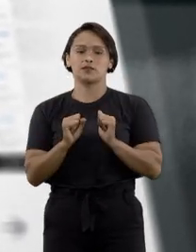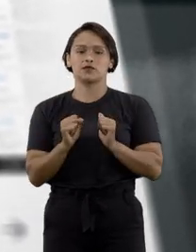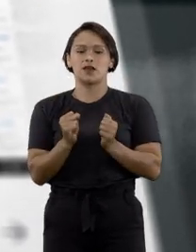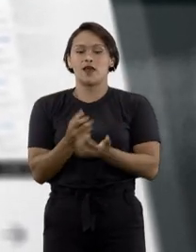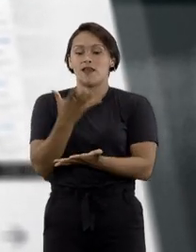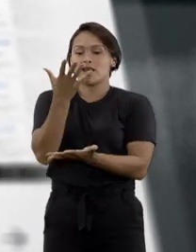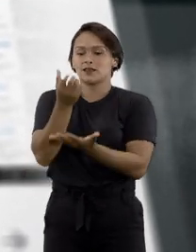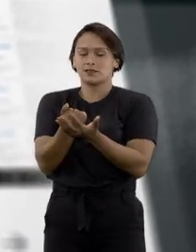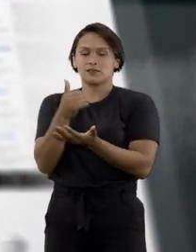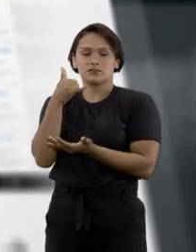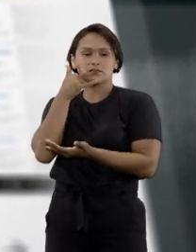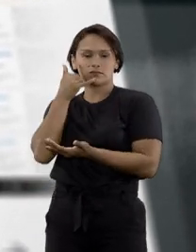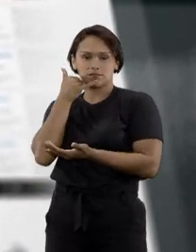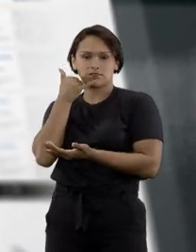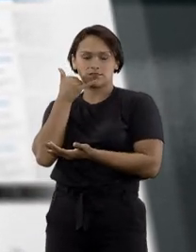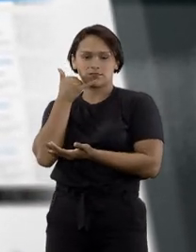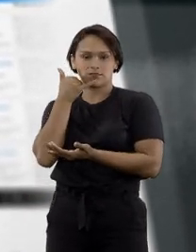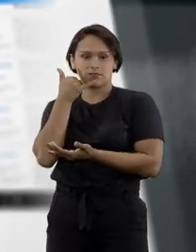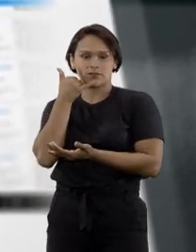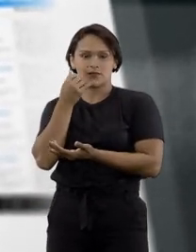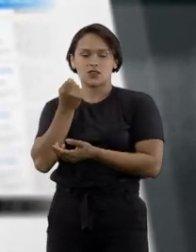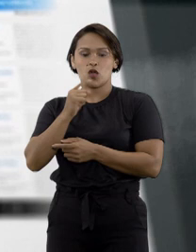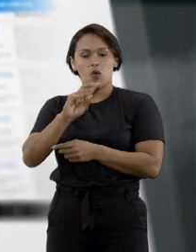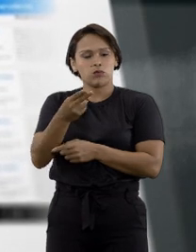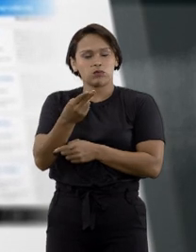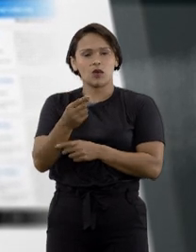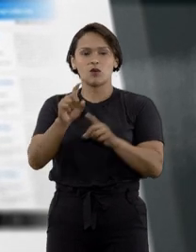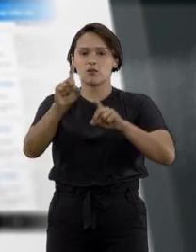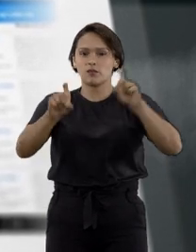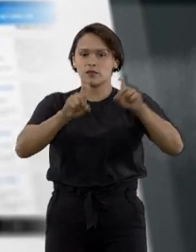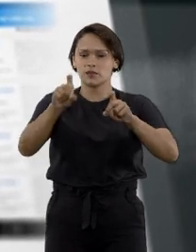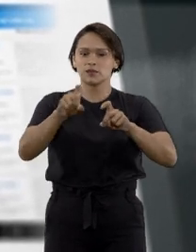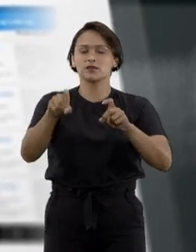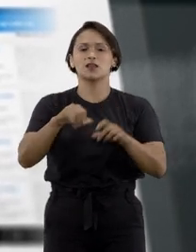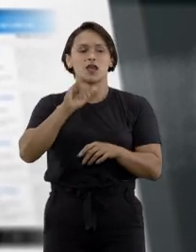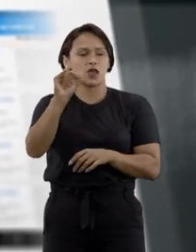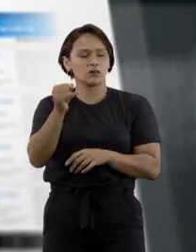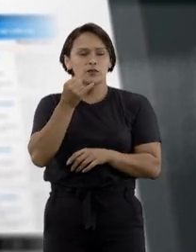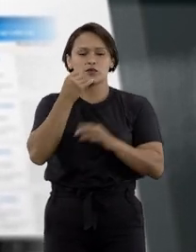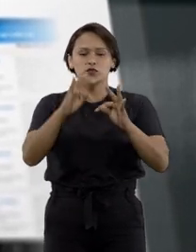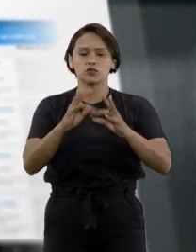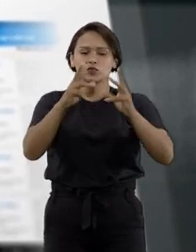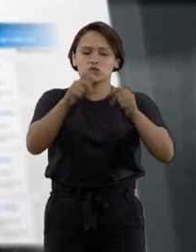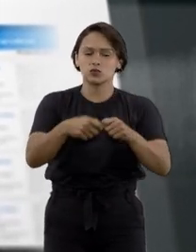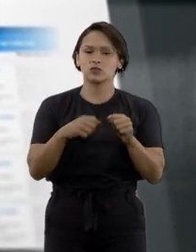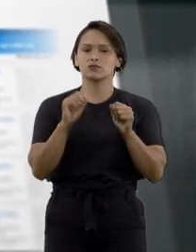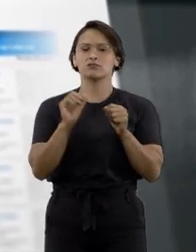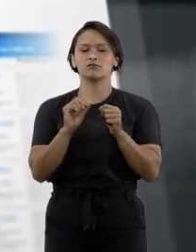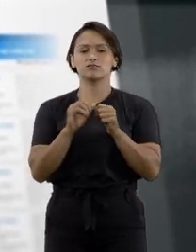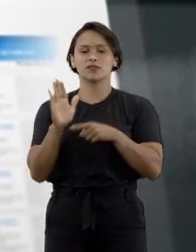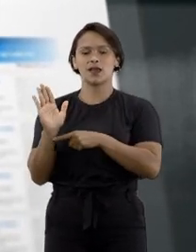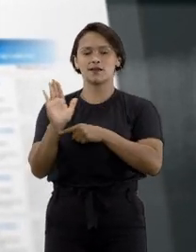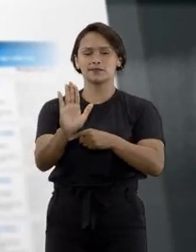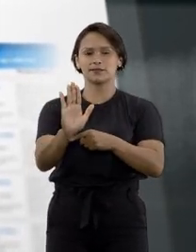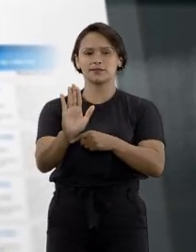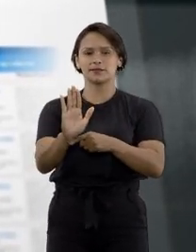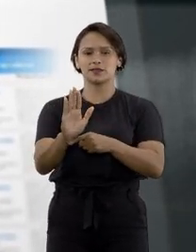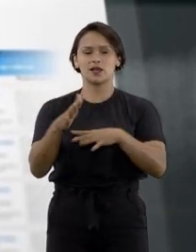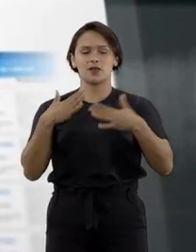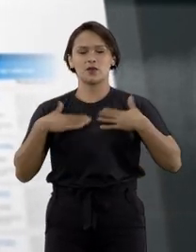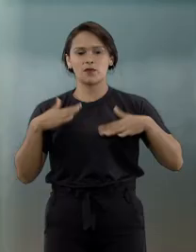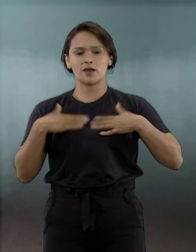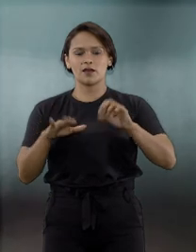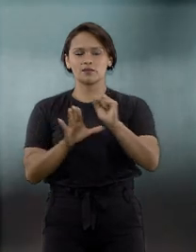Mobile no seu celular ou tablet e aproveite todas as funcionalidades da CPE com conforto, segurança e